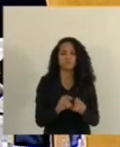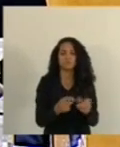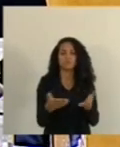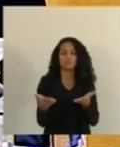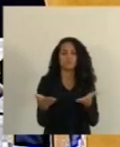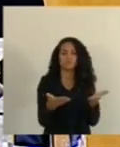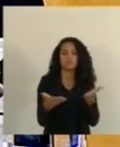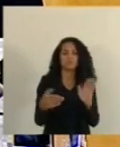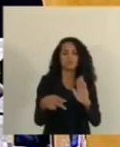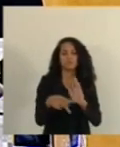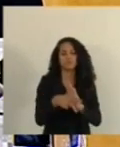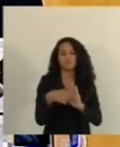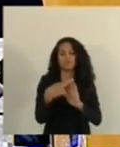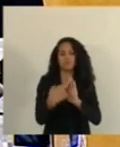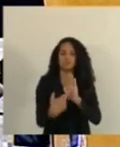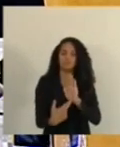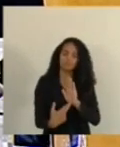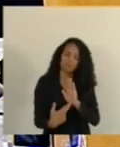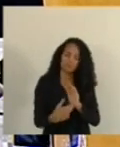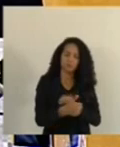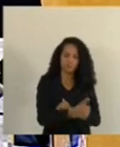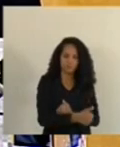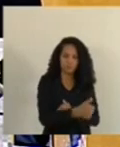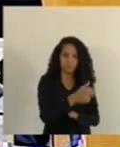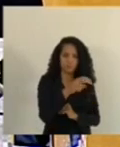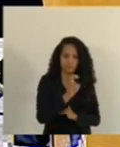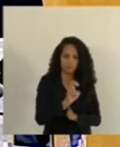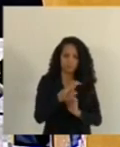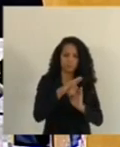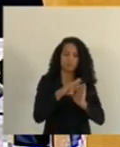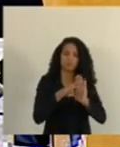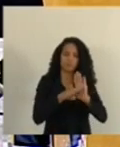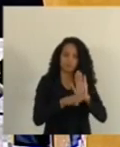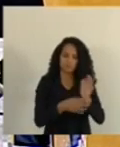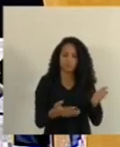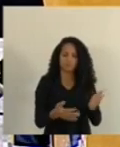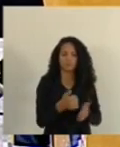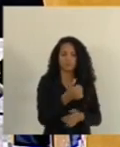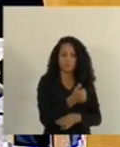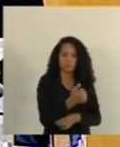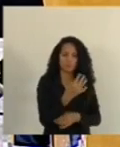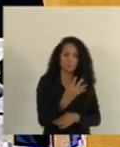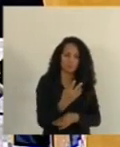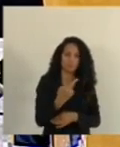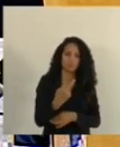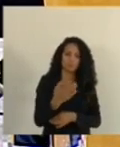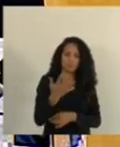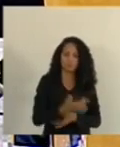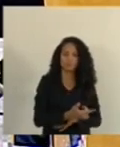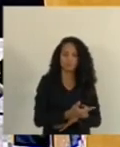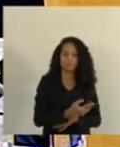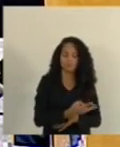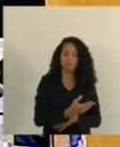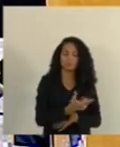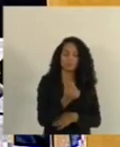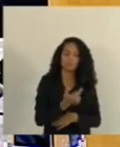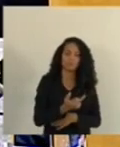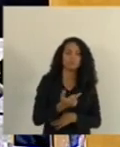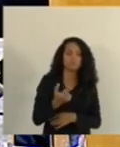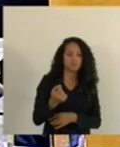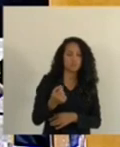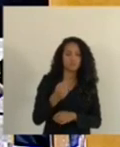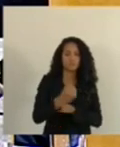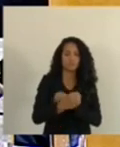na forma regimental. Décimo quinto item da pauta, Parecer 143, 2020, da Comissão de Justiça